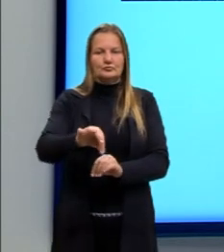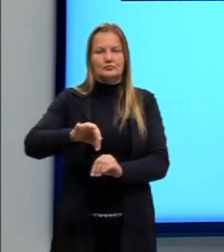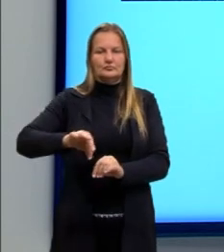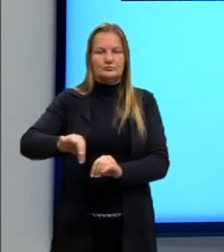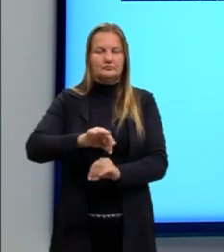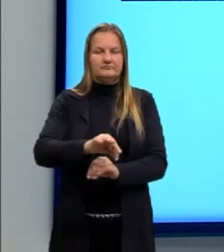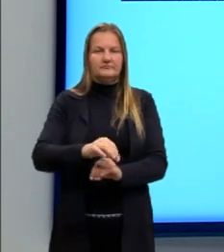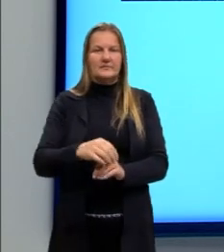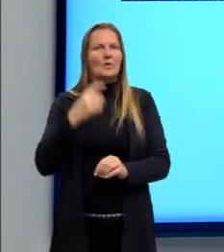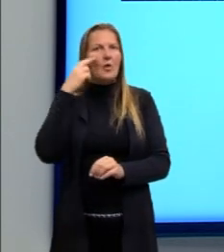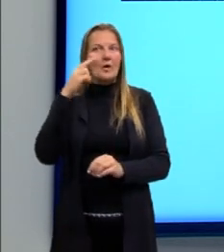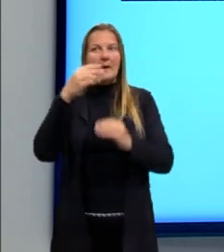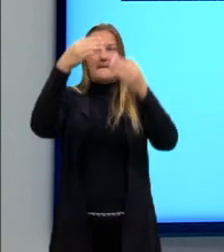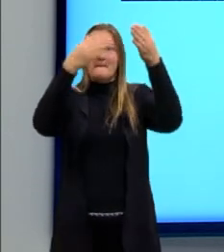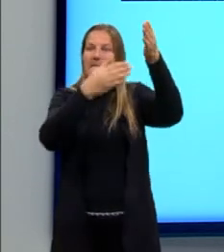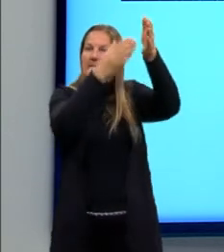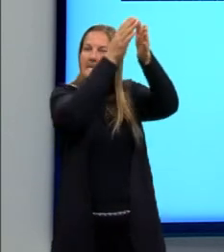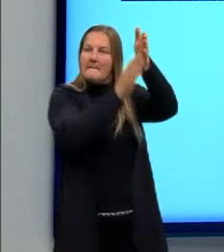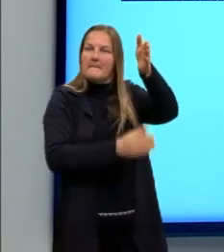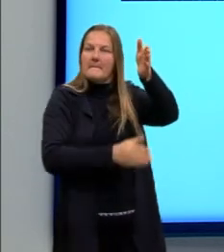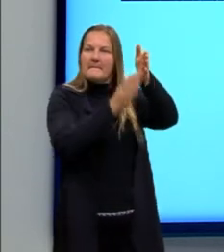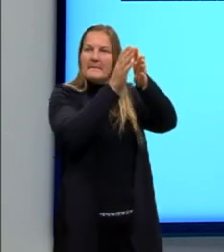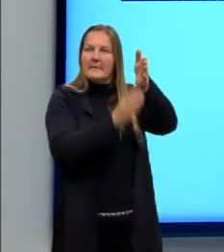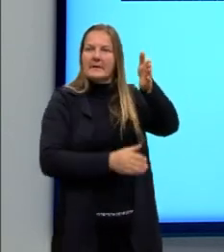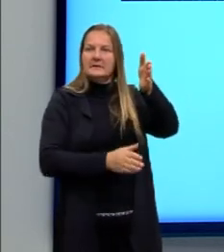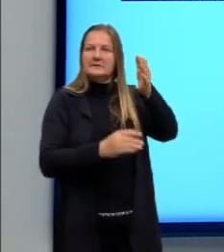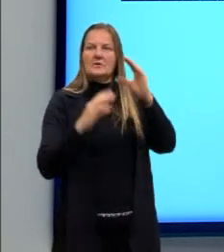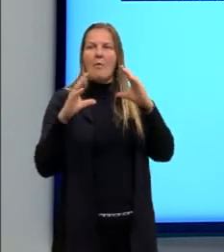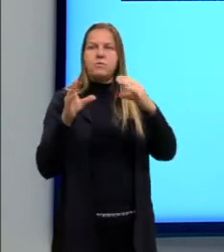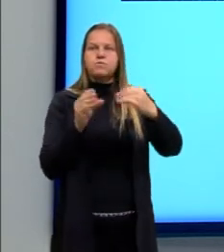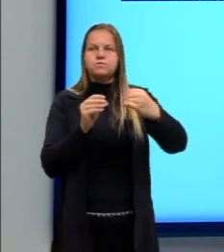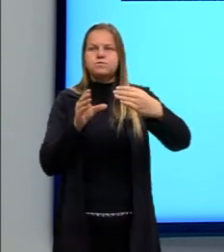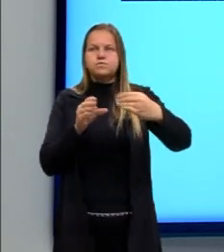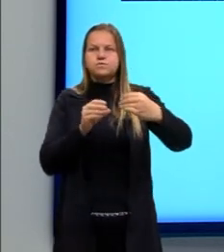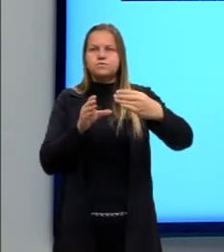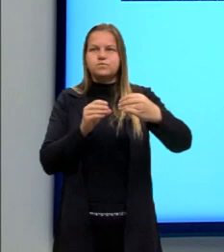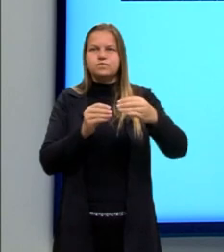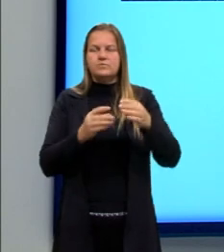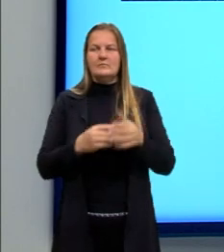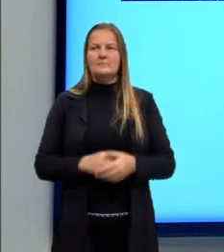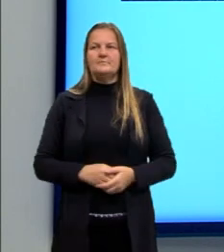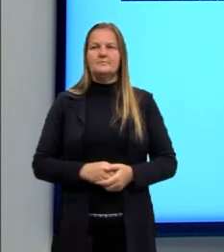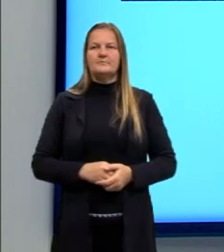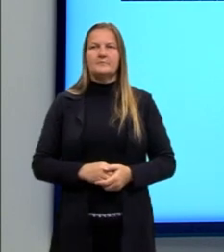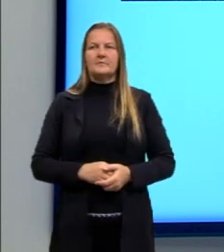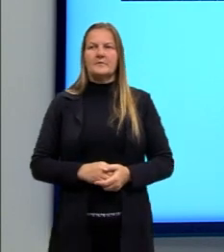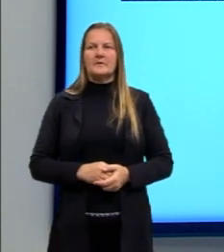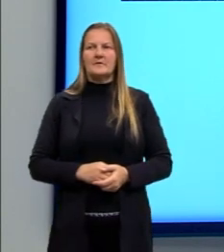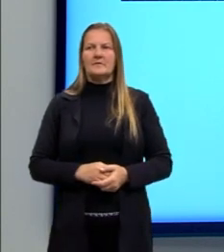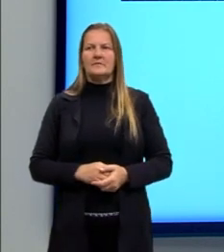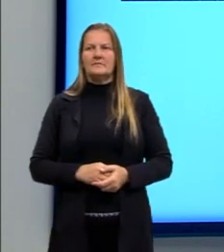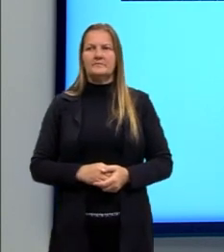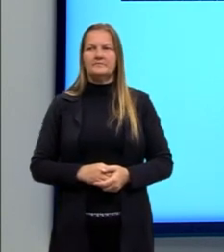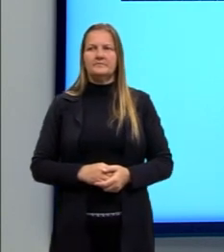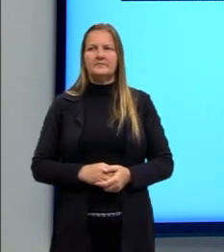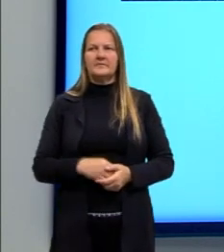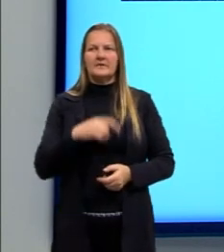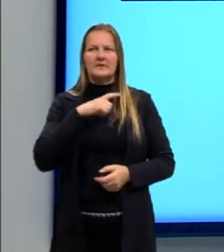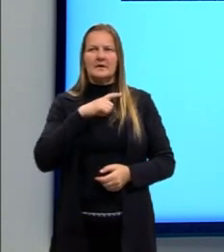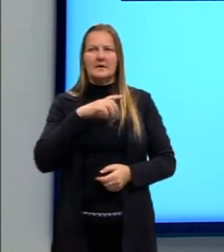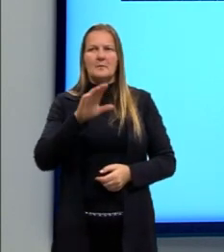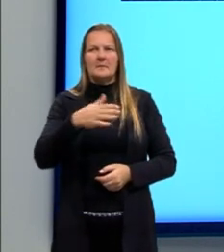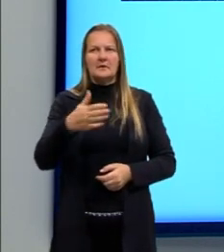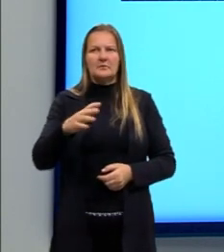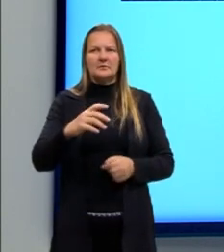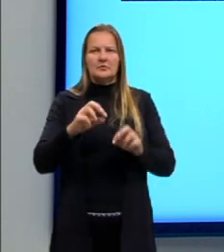E olha nas paredes, a gente tem as espumas. E aqui ela até está em um formato